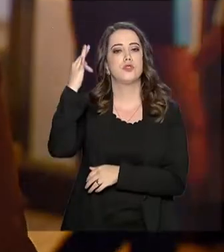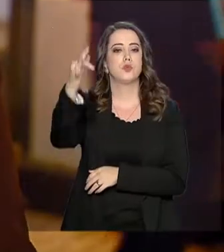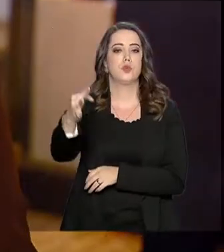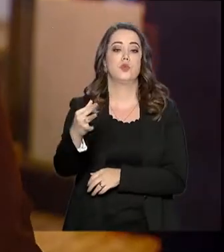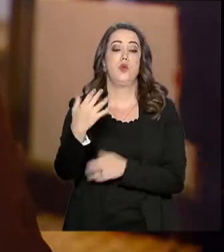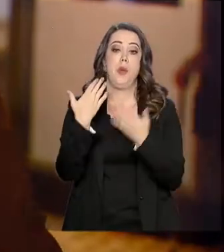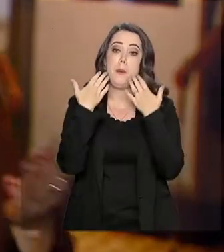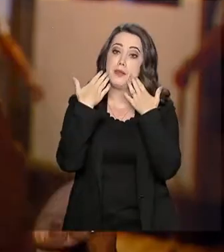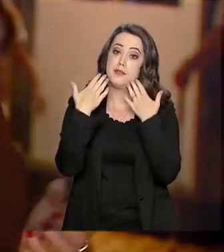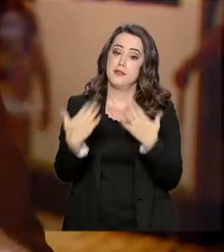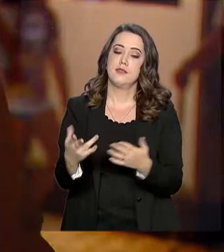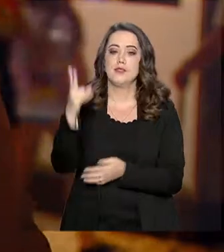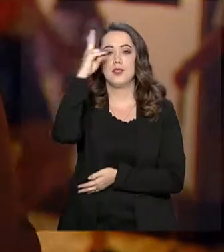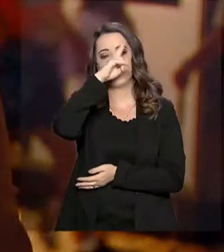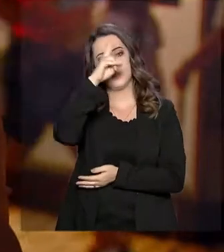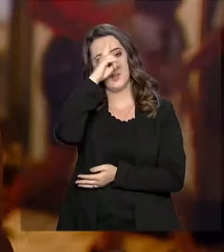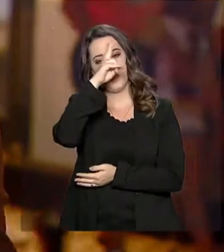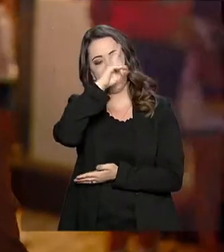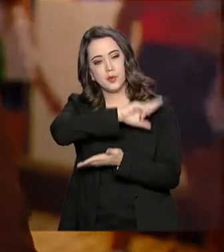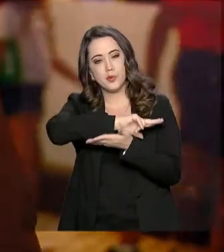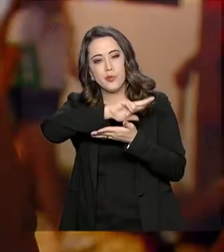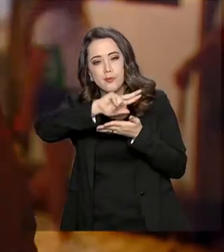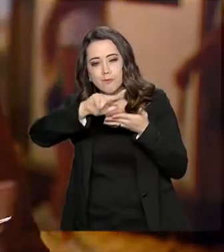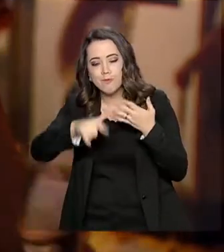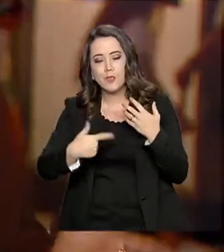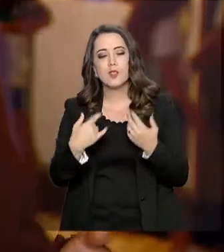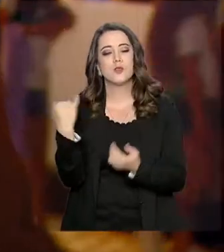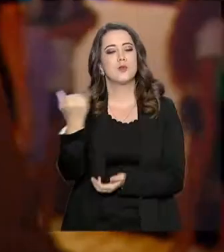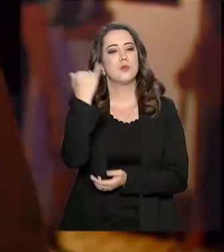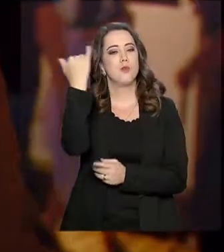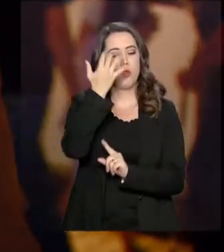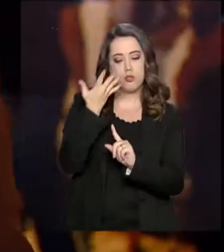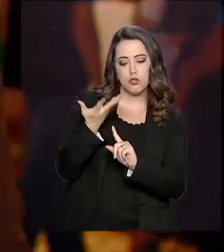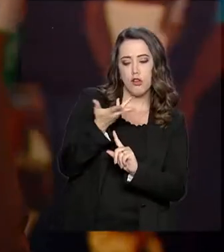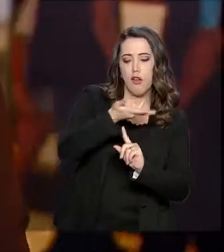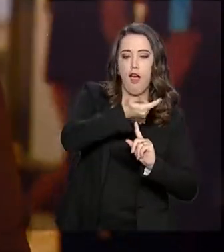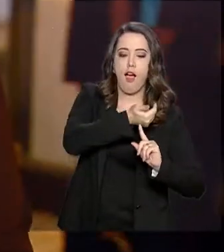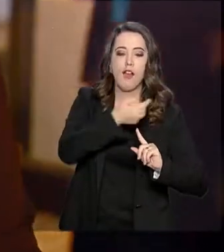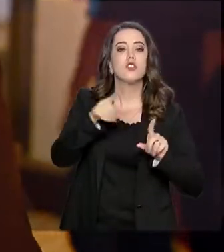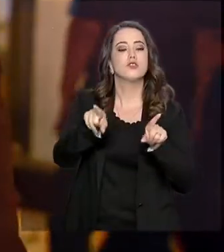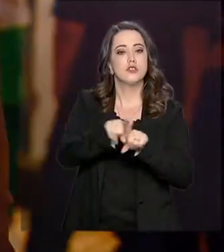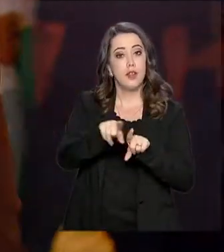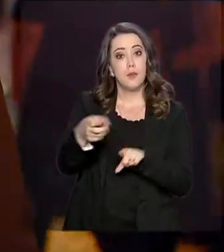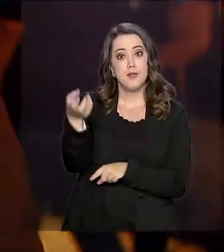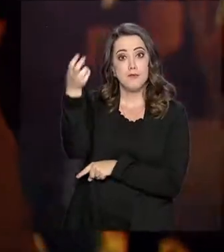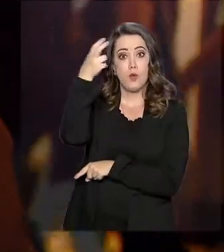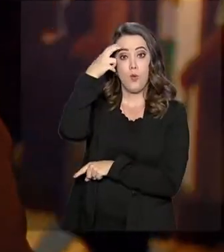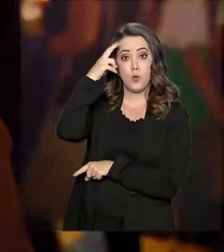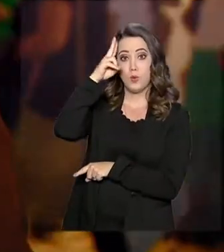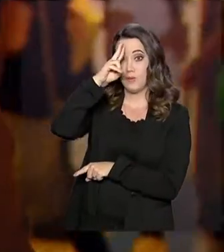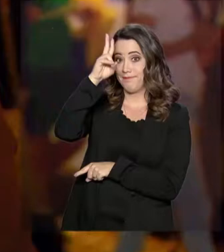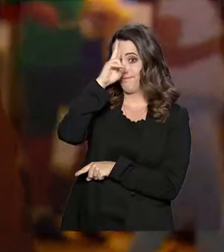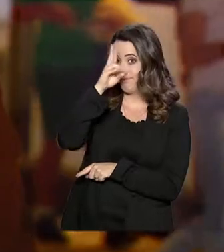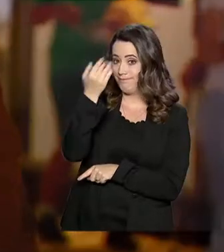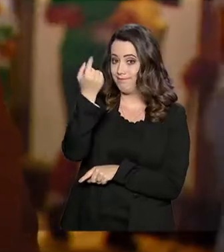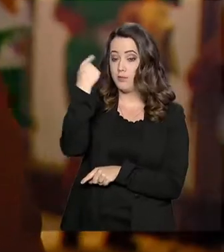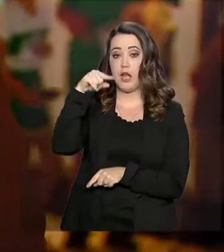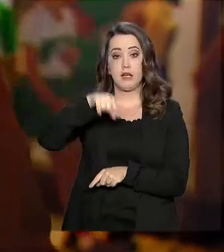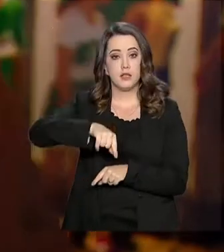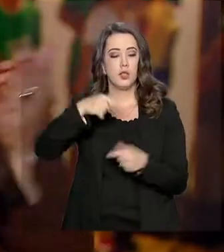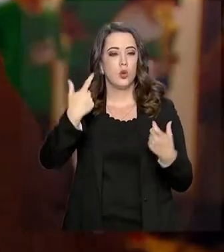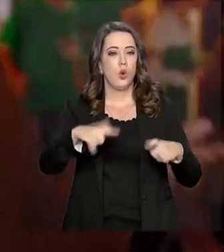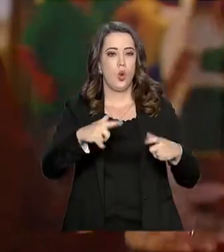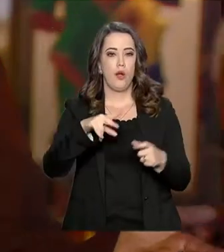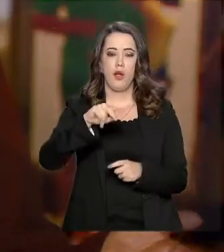São expostos, memórias e objetos de valor artístico e histórico. Aqui no Memorial JK, por exemplo,